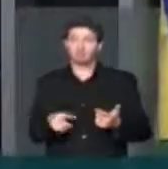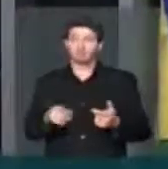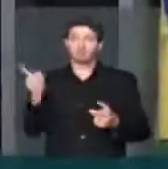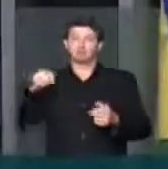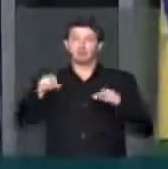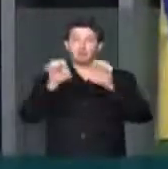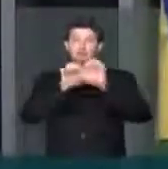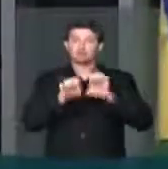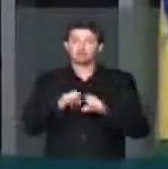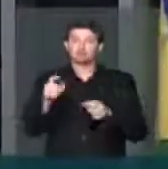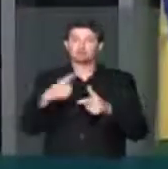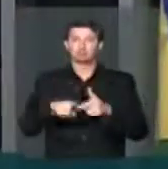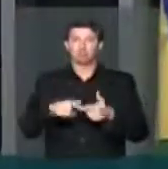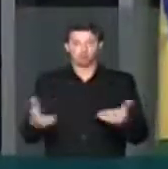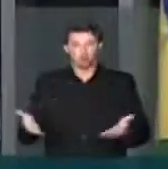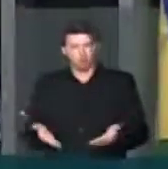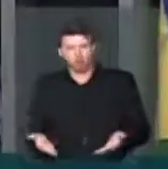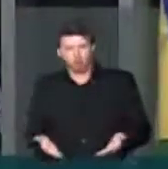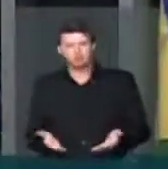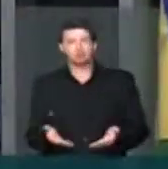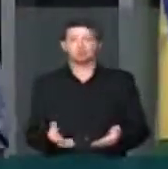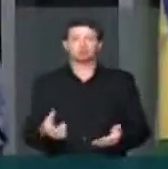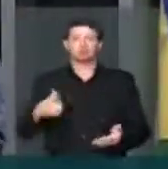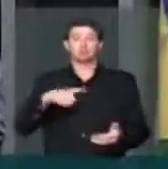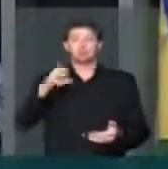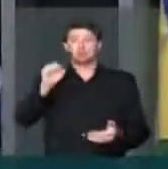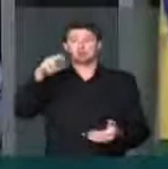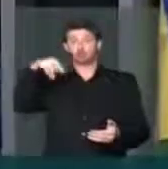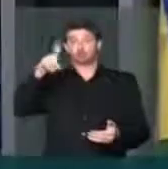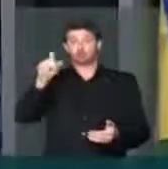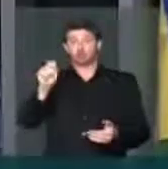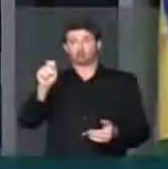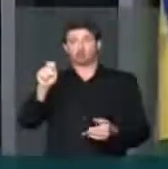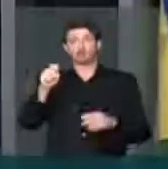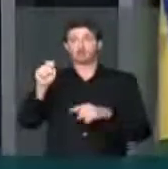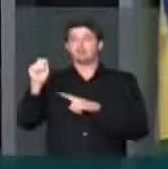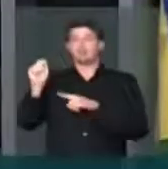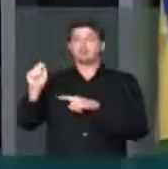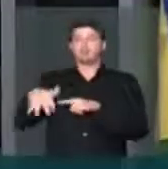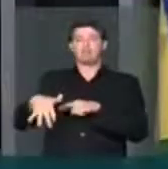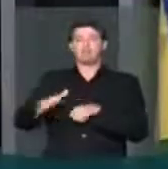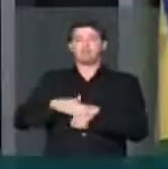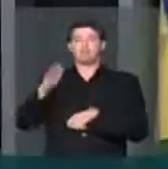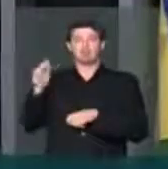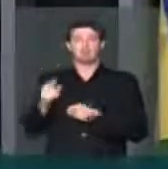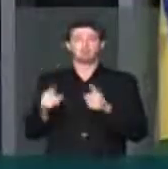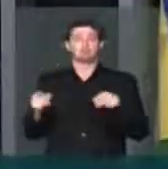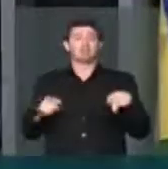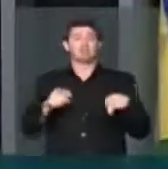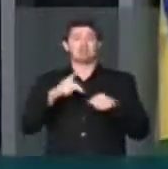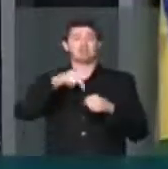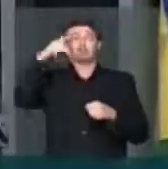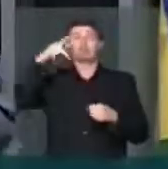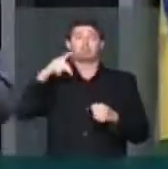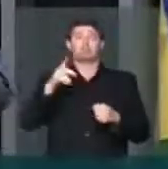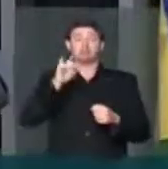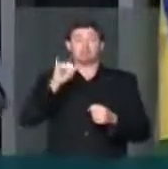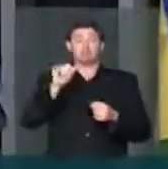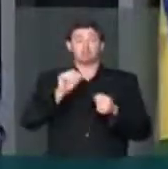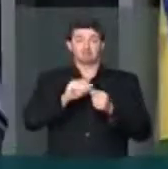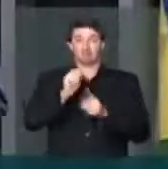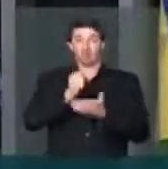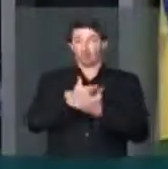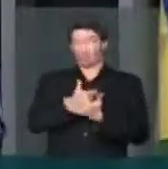estrutural. Hoje nós temos sondas muito mais baratas e a Petrobras, se tivesse simplesmente